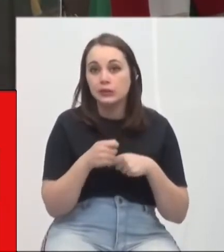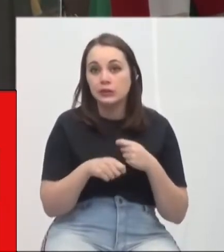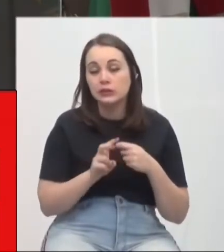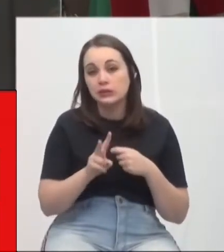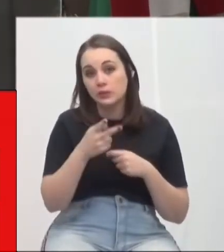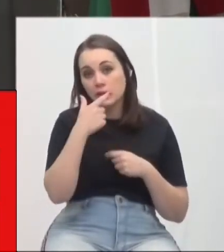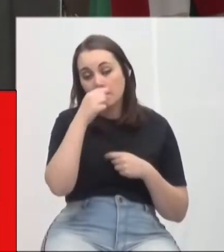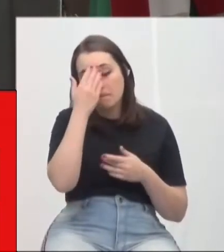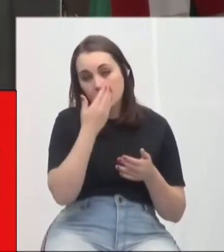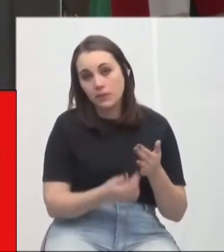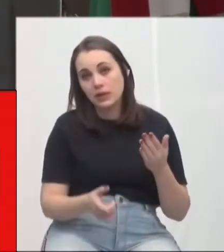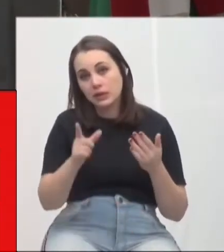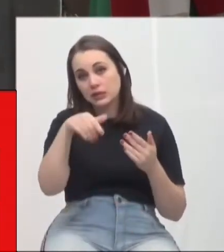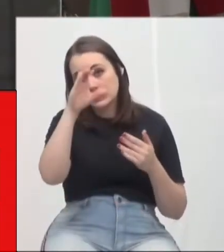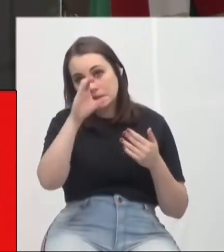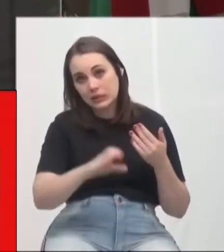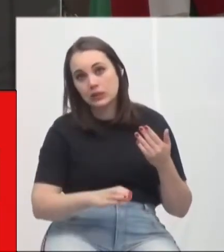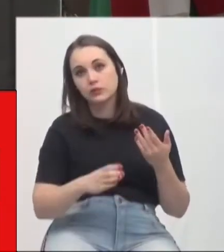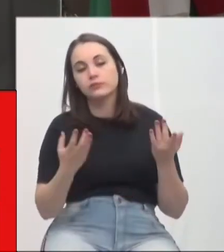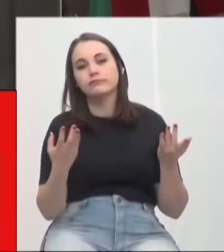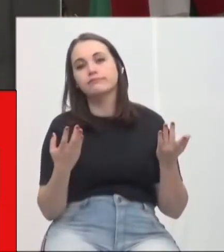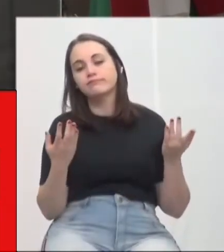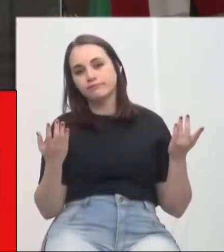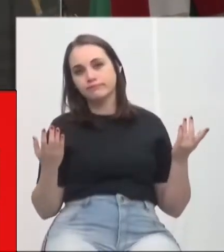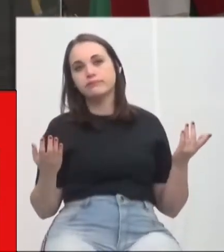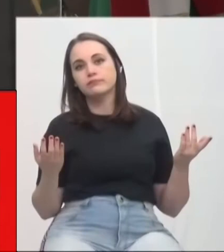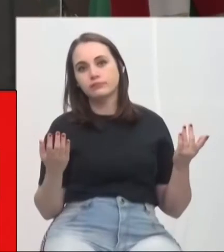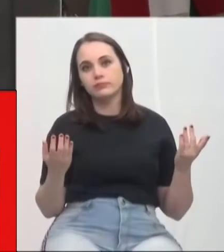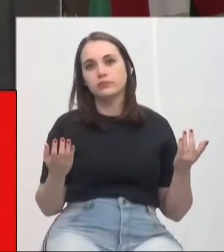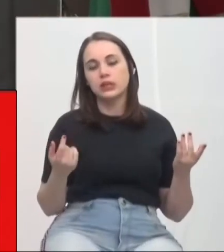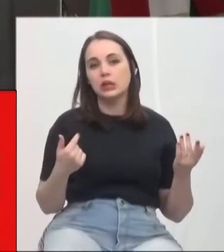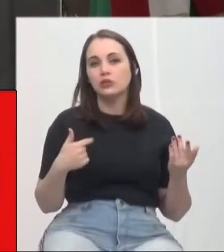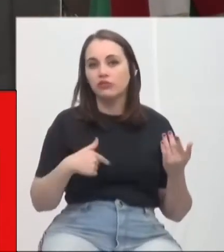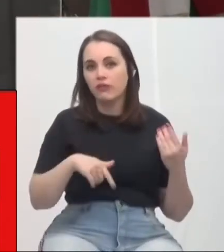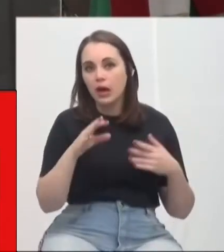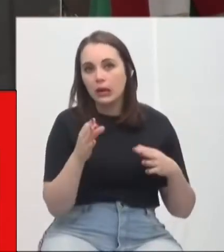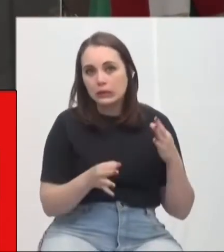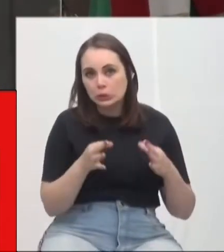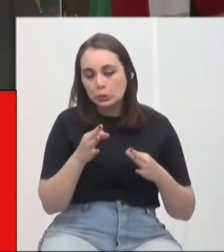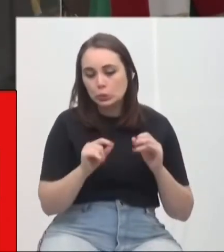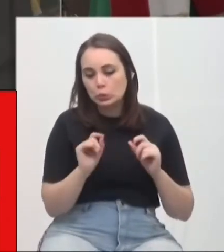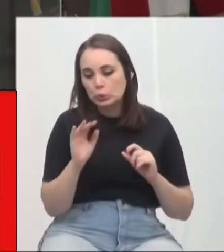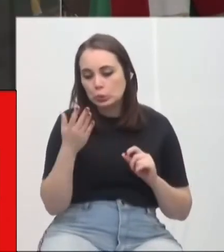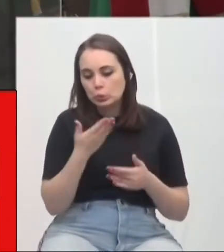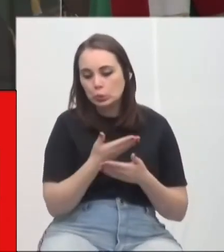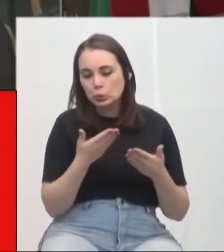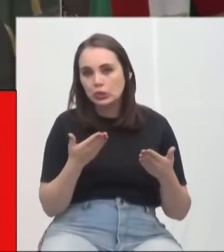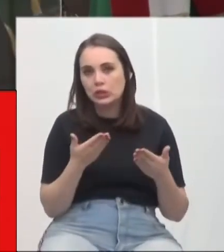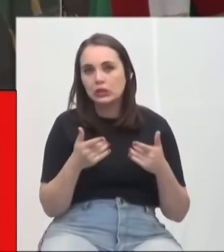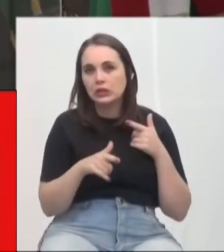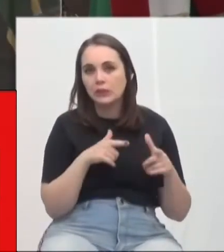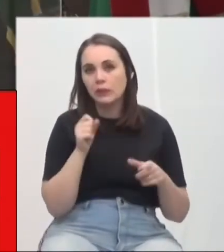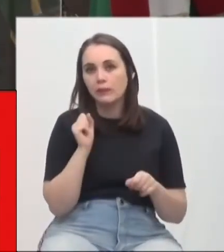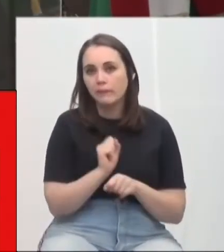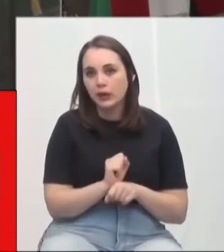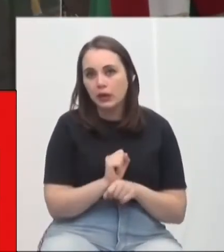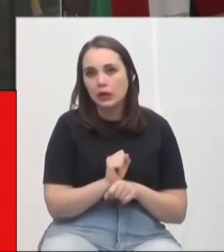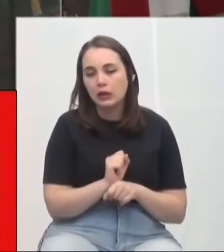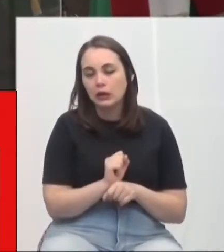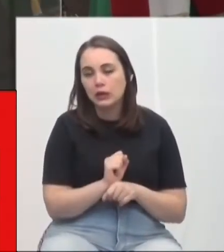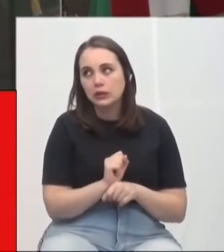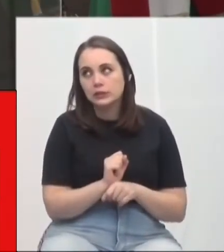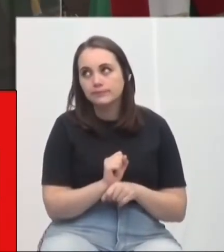cidadão, que aí tu leva para a disputa, tu leva para a justiça a situação, a obra fica parada, fica lá,